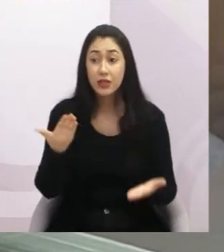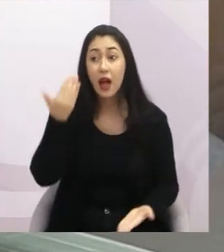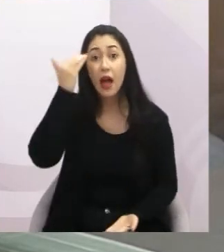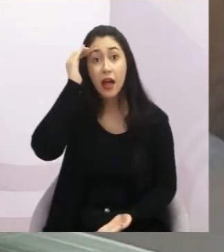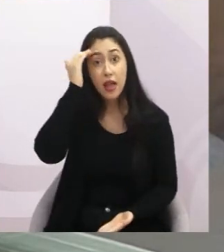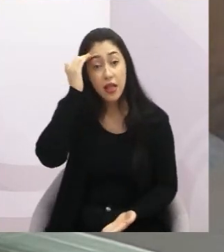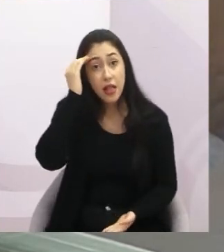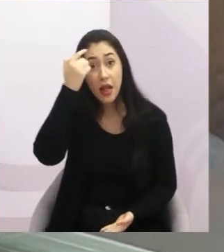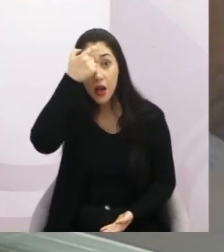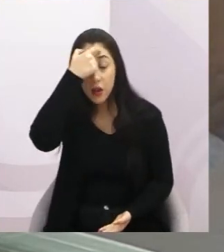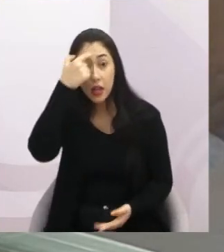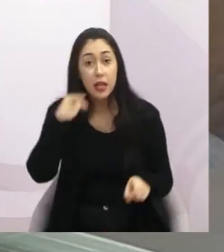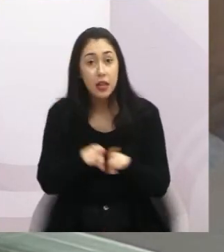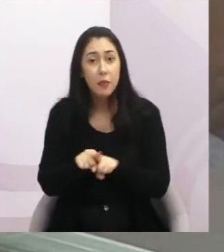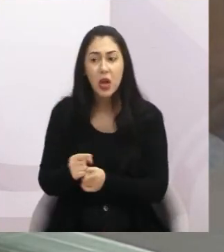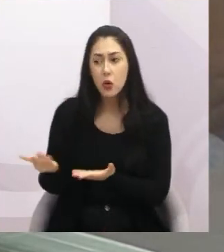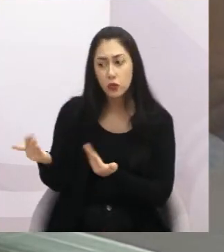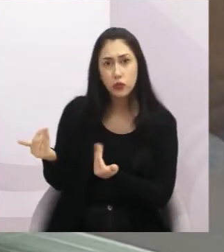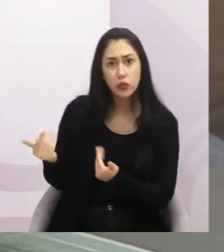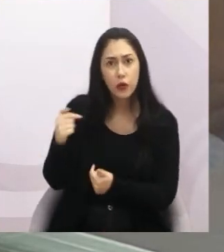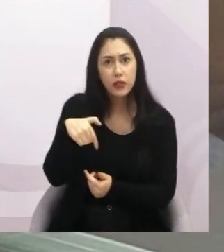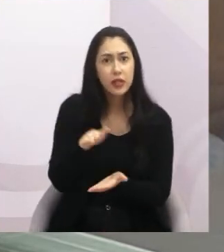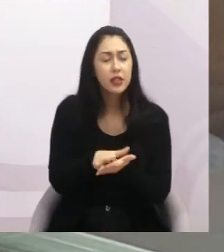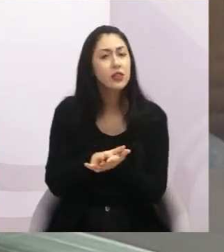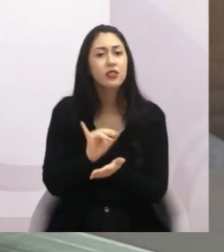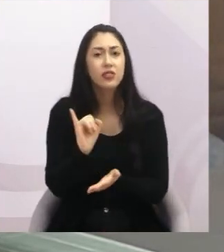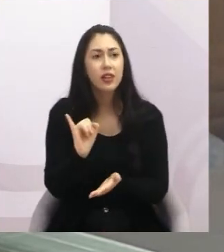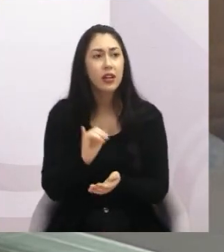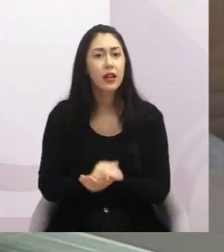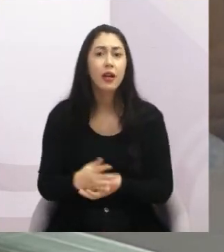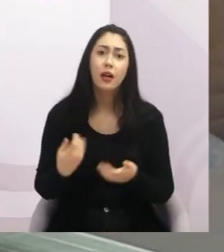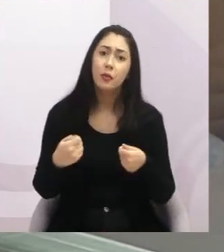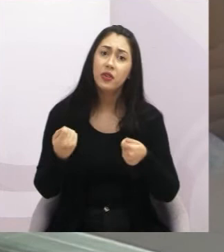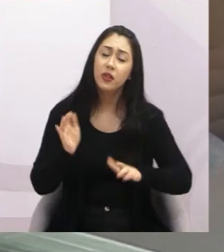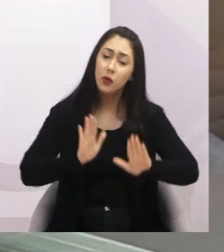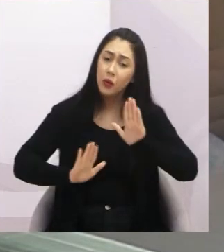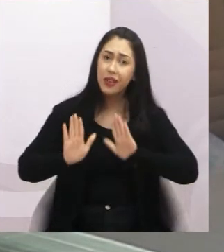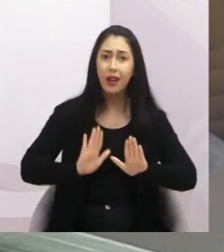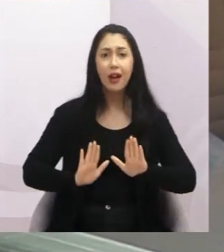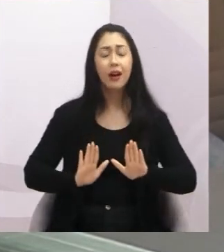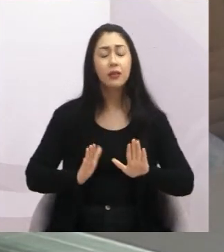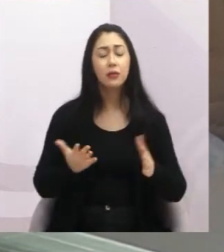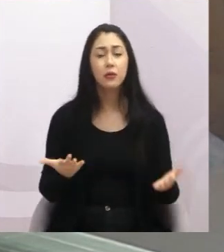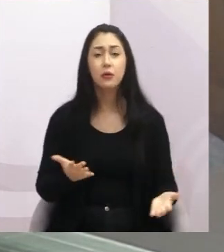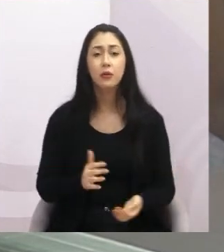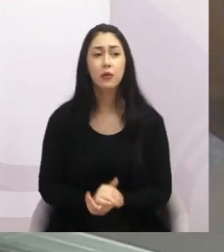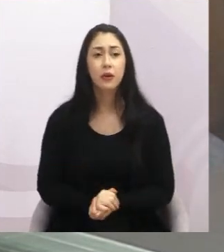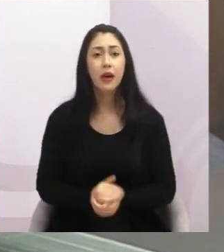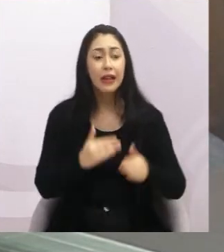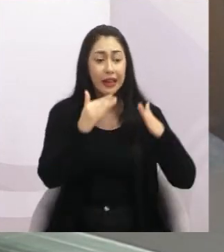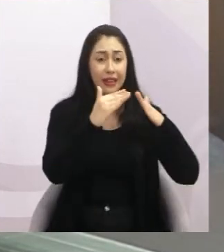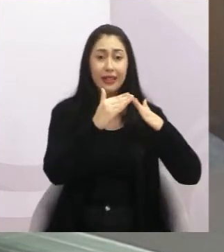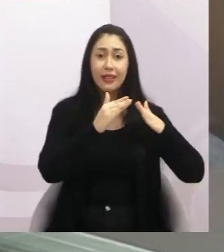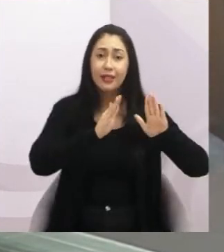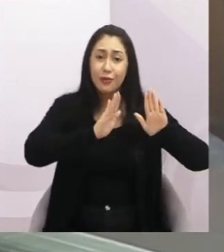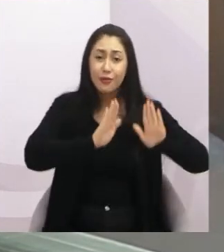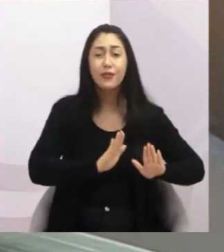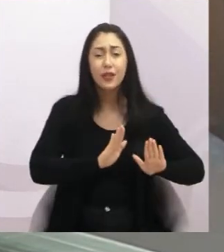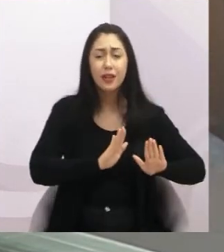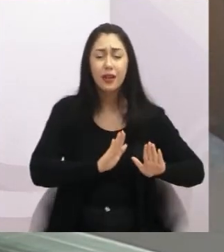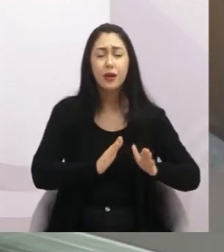desses jovens aqui dessa cidade, para que controle sua ansiedade. Fique em casa,